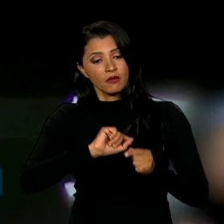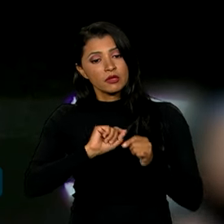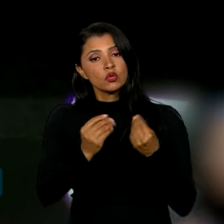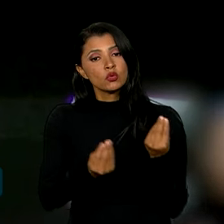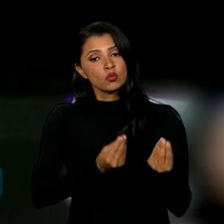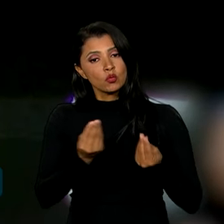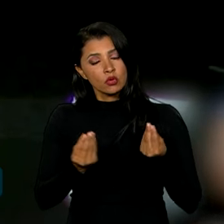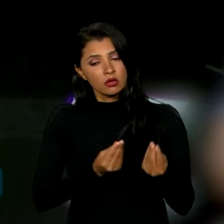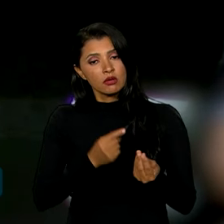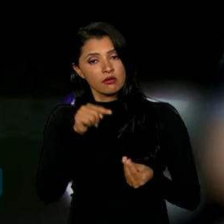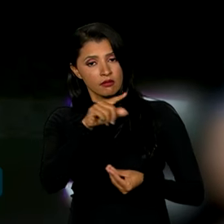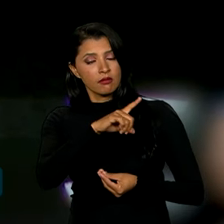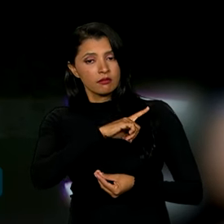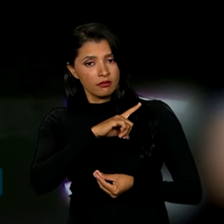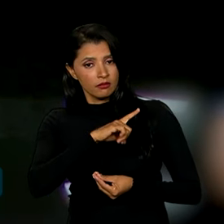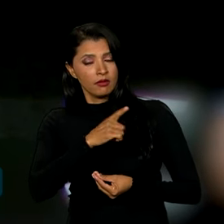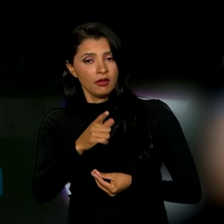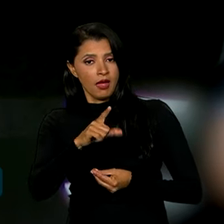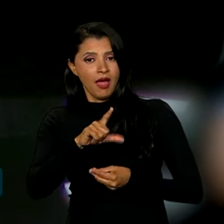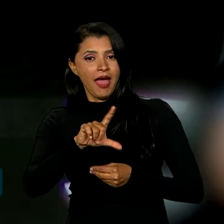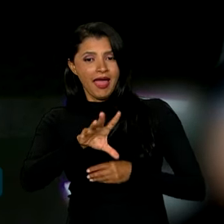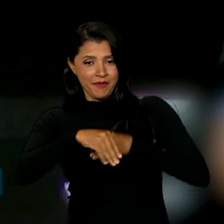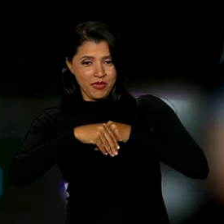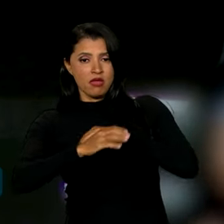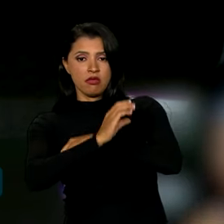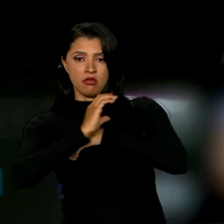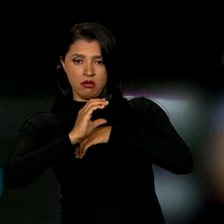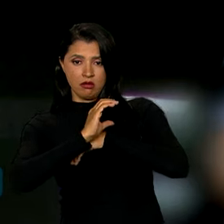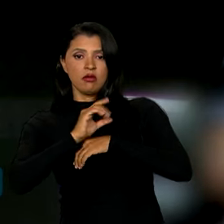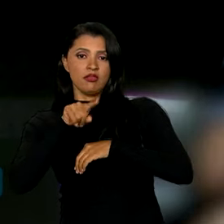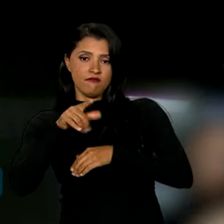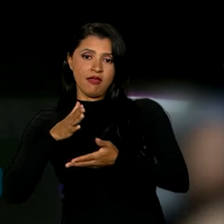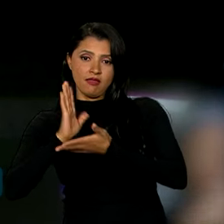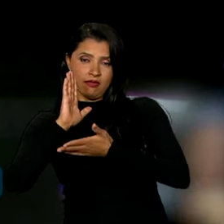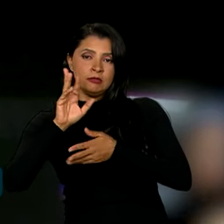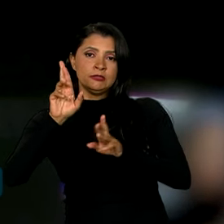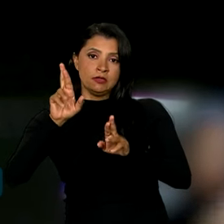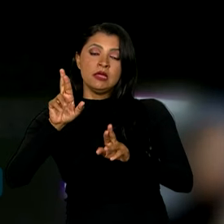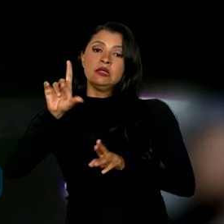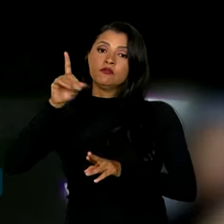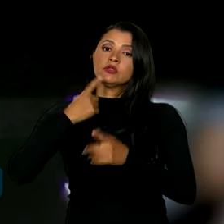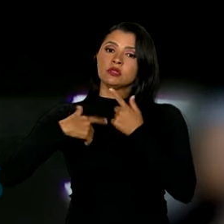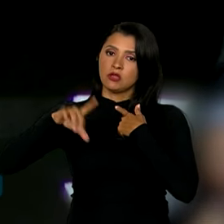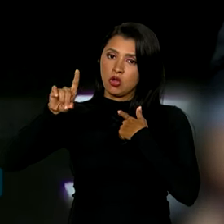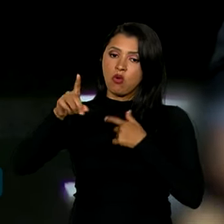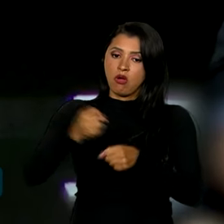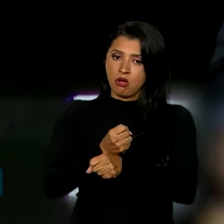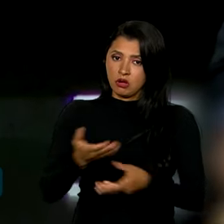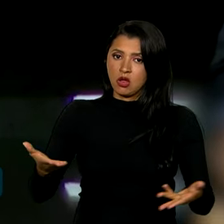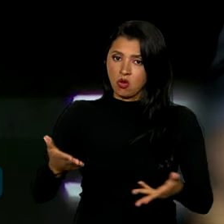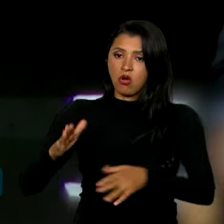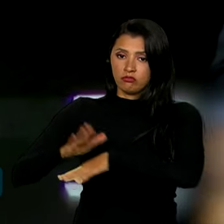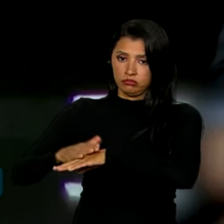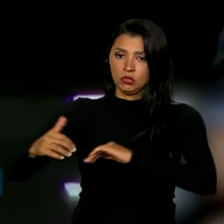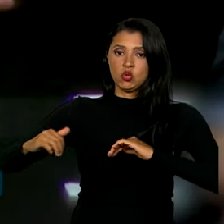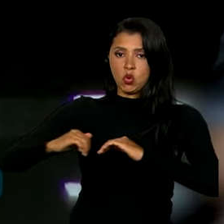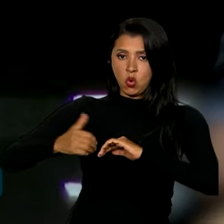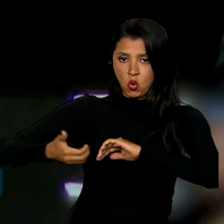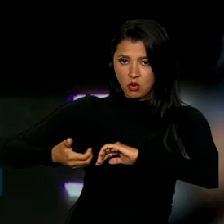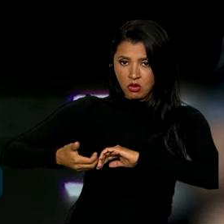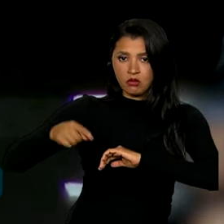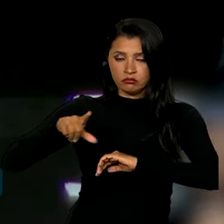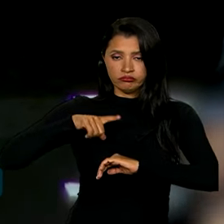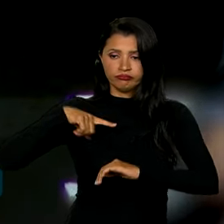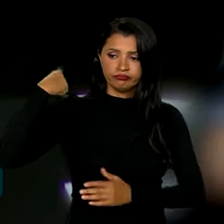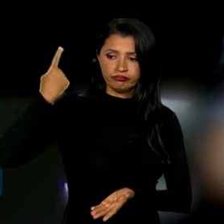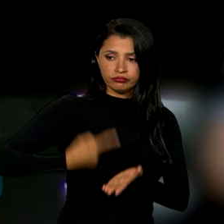com que a emenda constitucional que será promulgada, se Deus quiser, esse ano pelo Congresso, ela tenha um compromisso de fazer